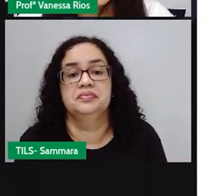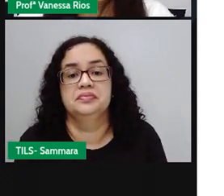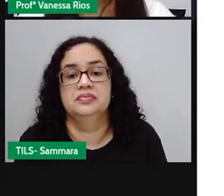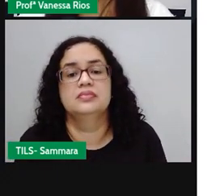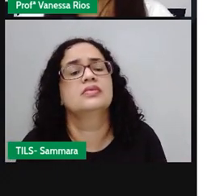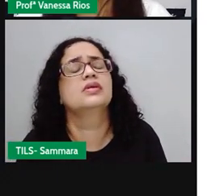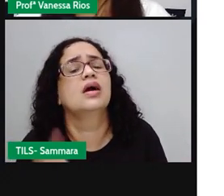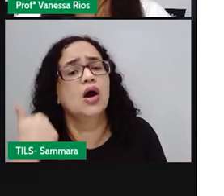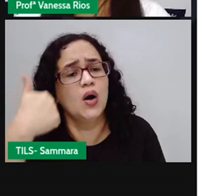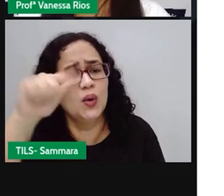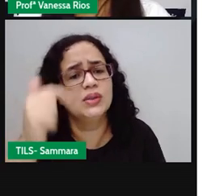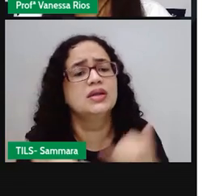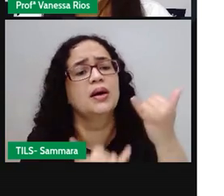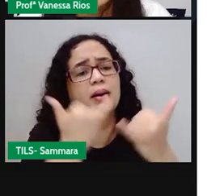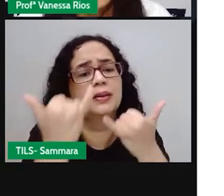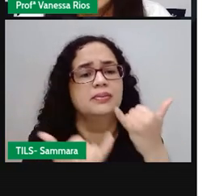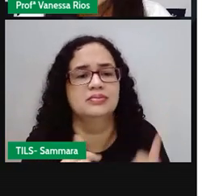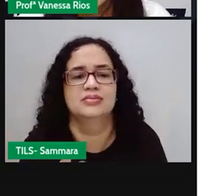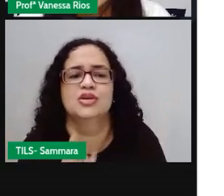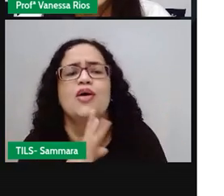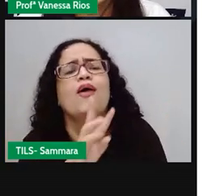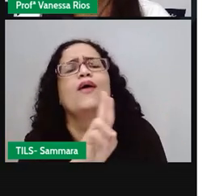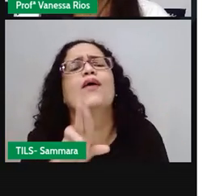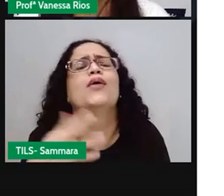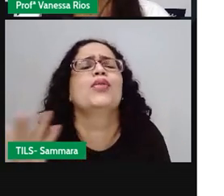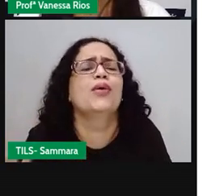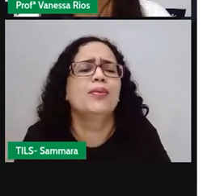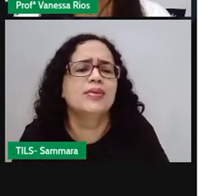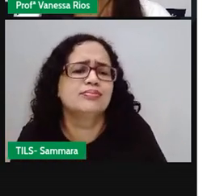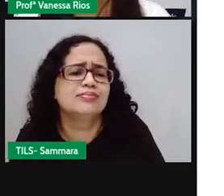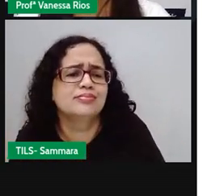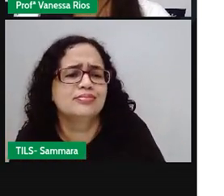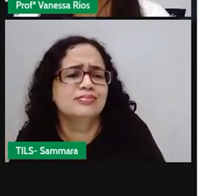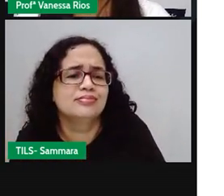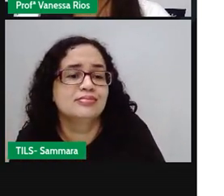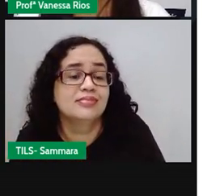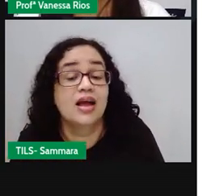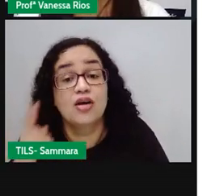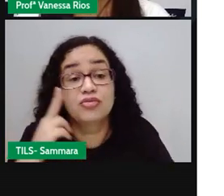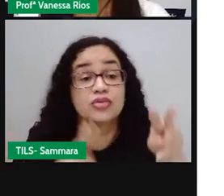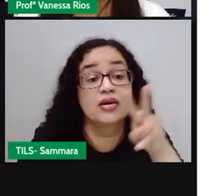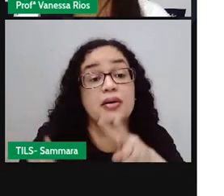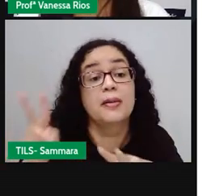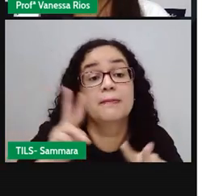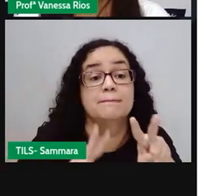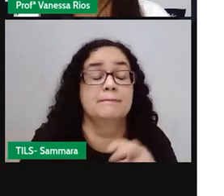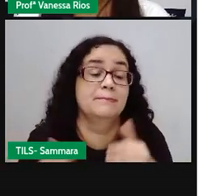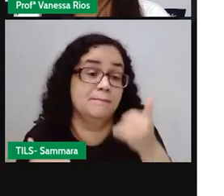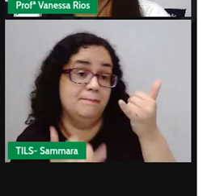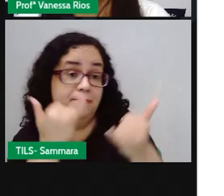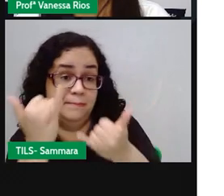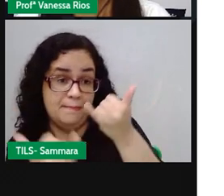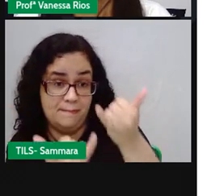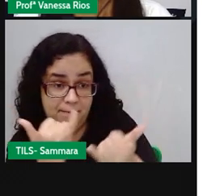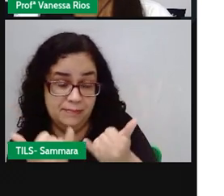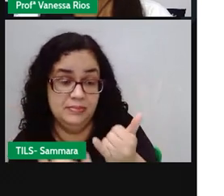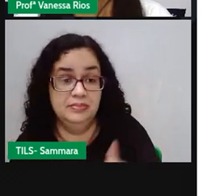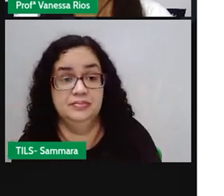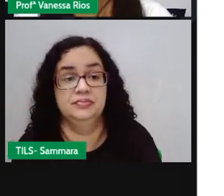E essa outra brincadeira, eu nem vou colocar o nome agora, ó. Para que vocês observem esta brincadeira.